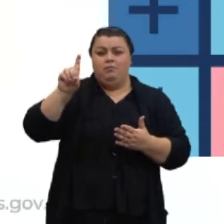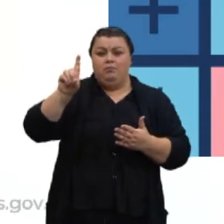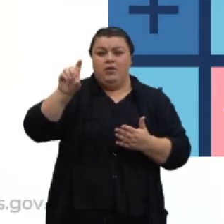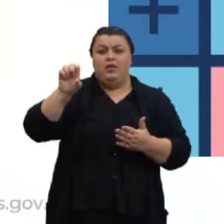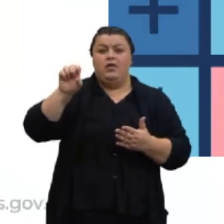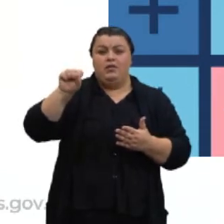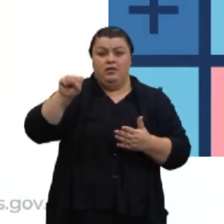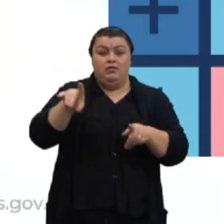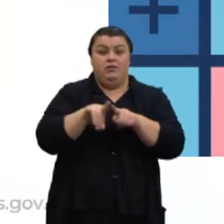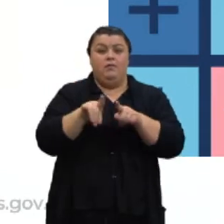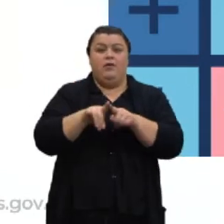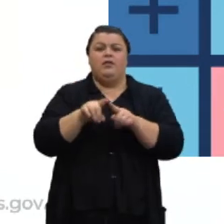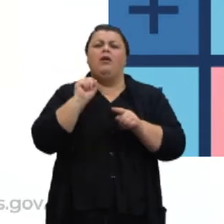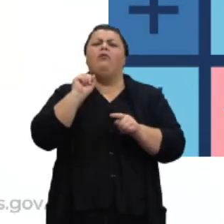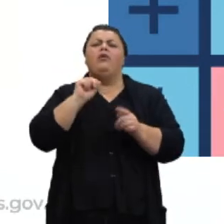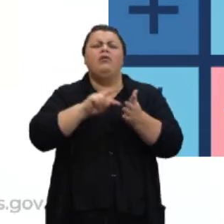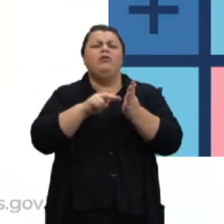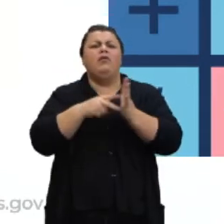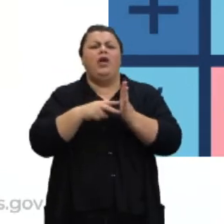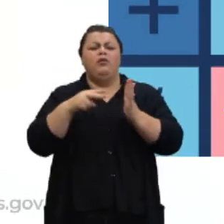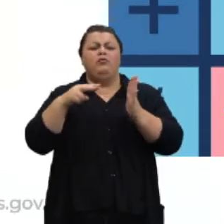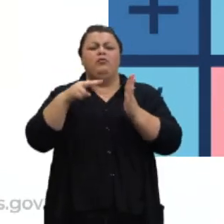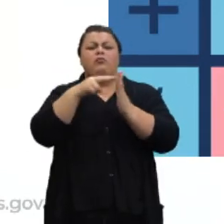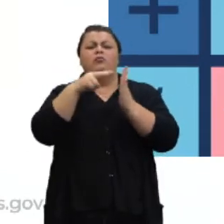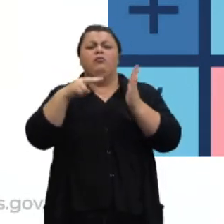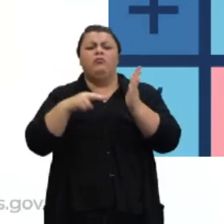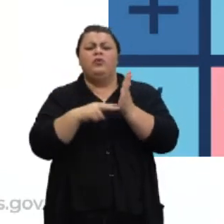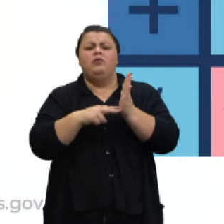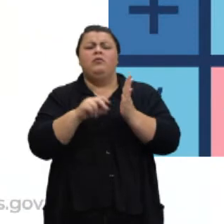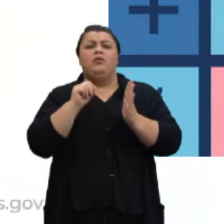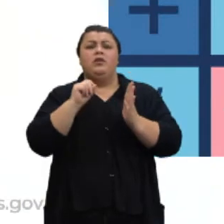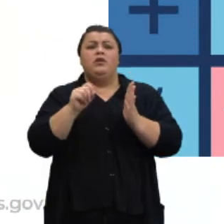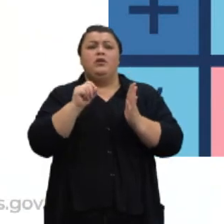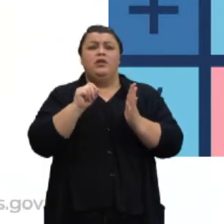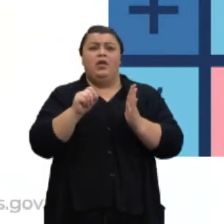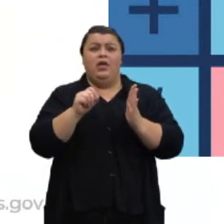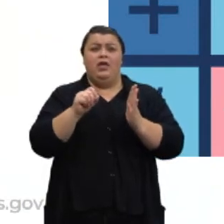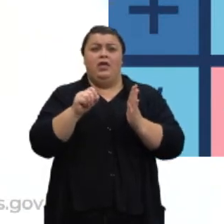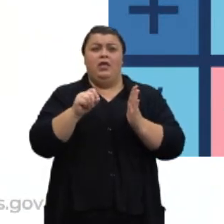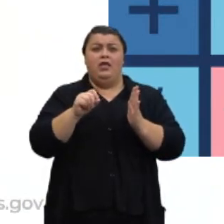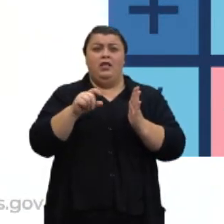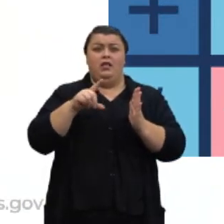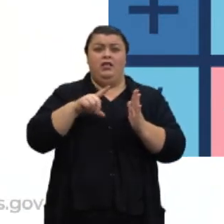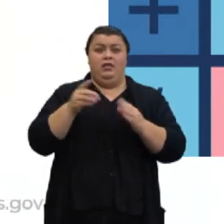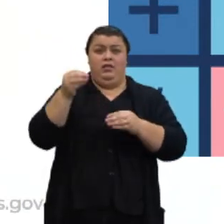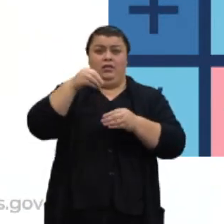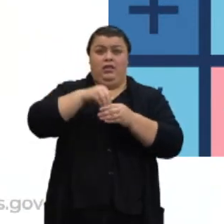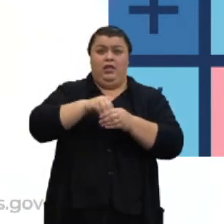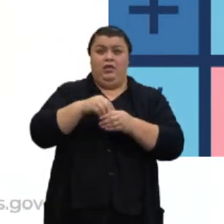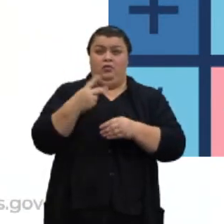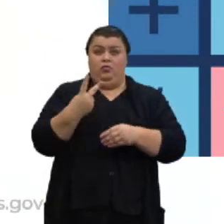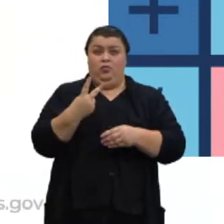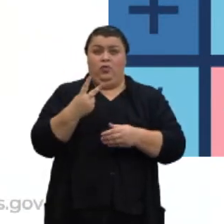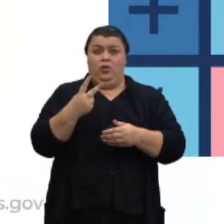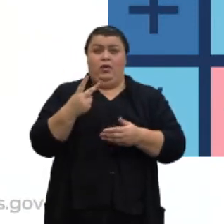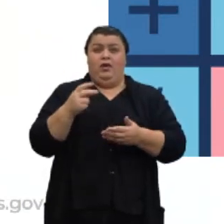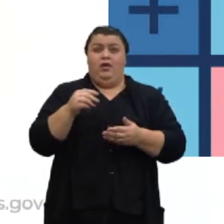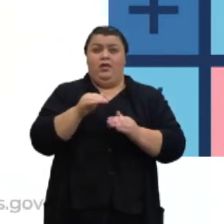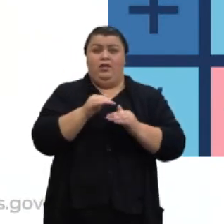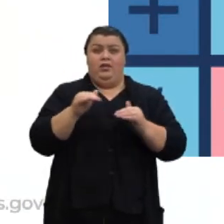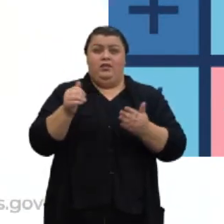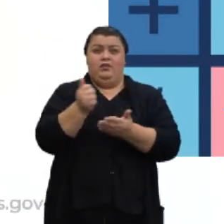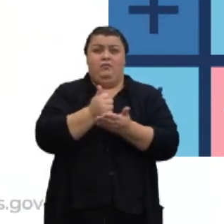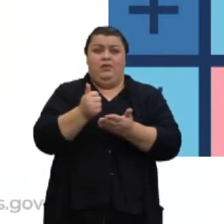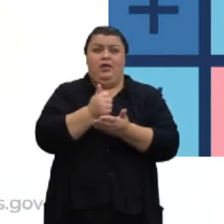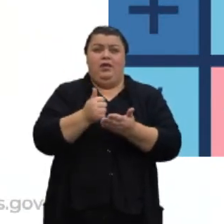que possuem duas bases congruentes e paralelas em planos distintos. Então, vamos